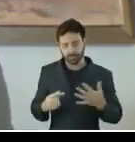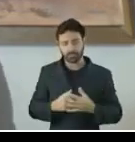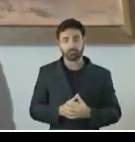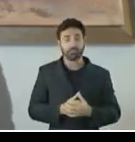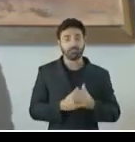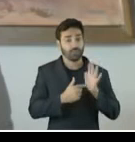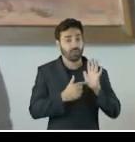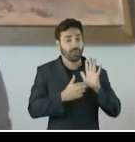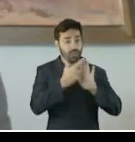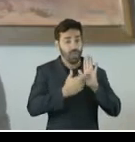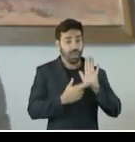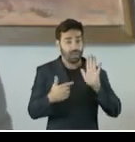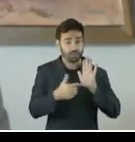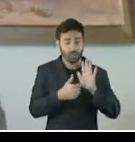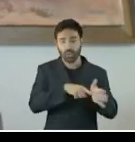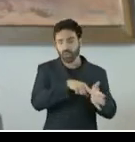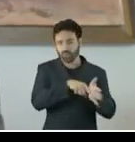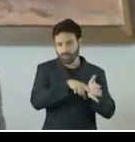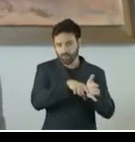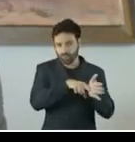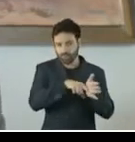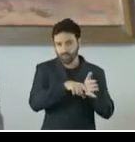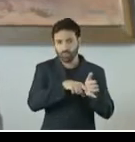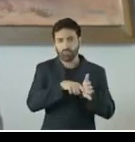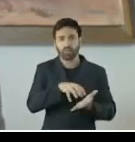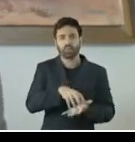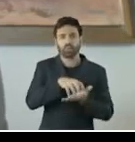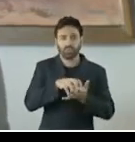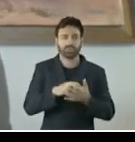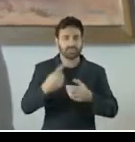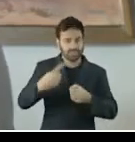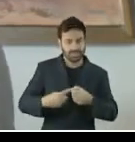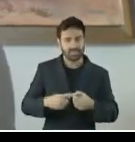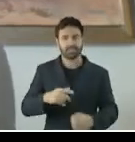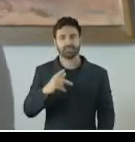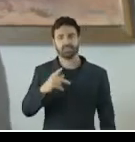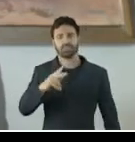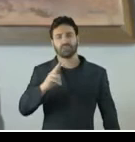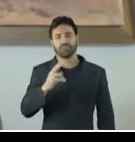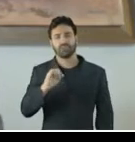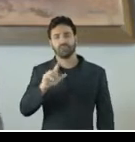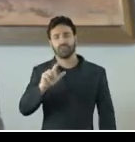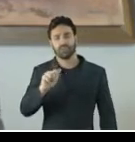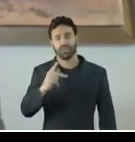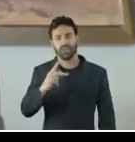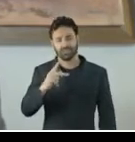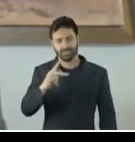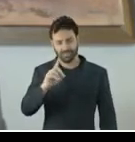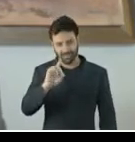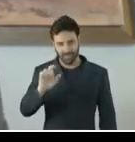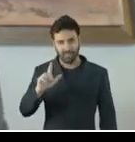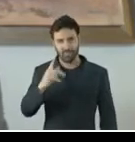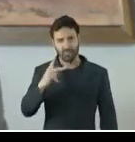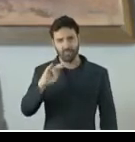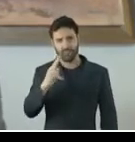relatório de auditoria realizado pela Controladoria da Cidade da Filadélfia, nos Estados Unidos, para avaliar a eficácia